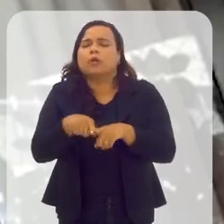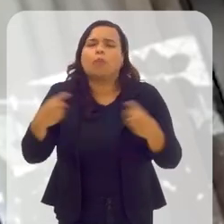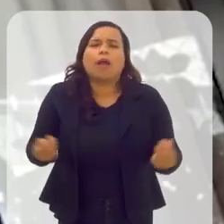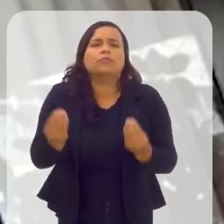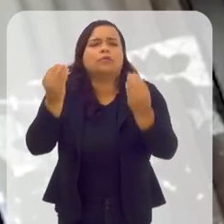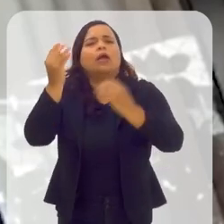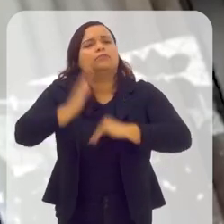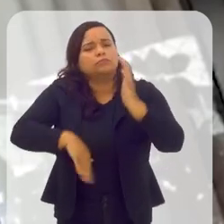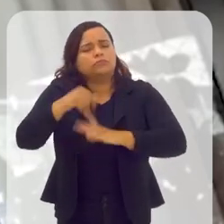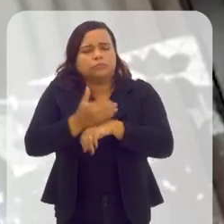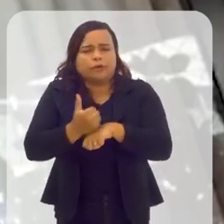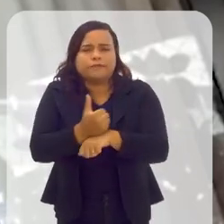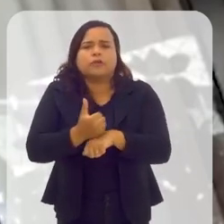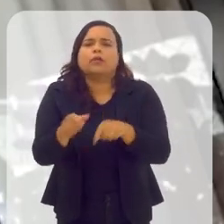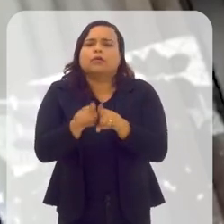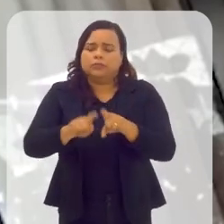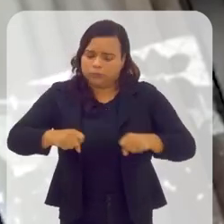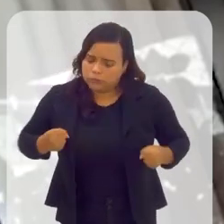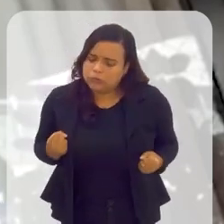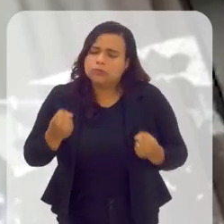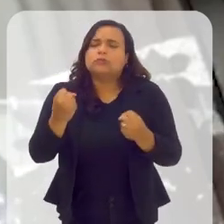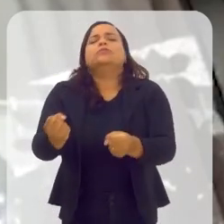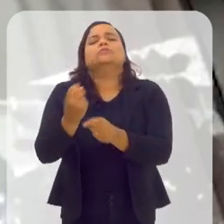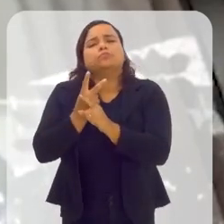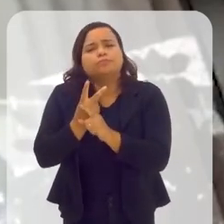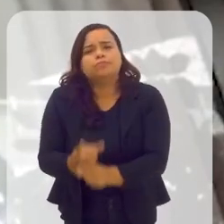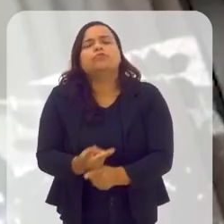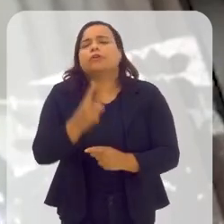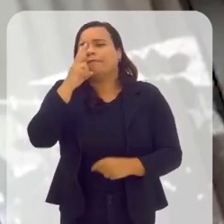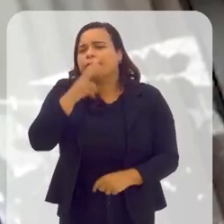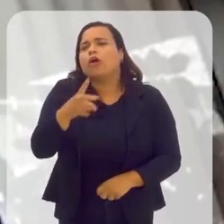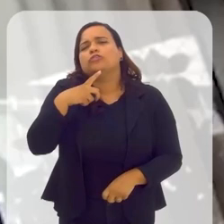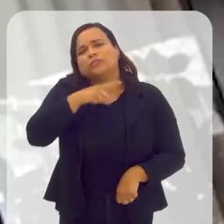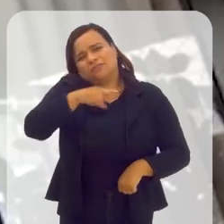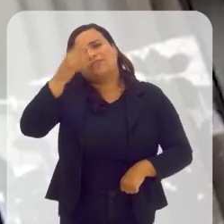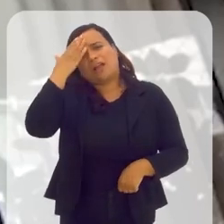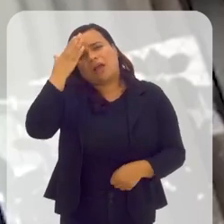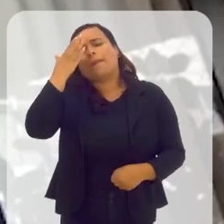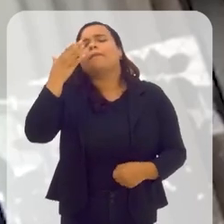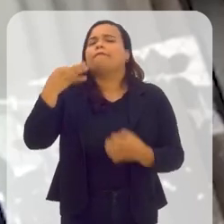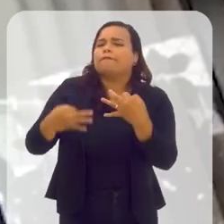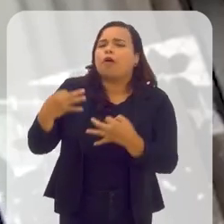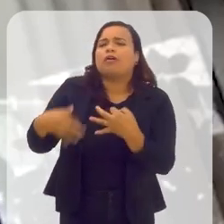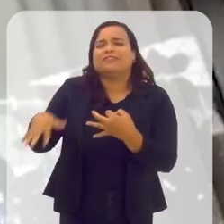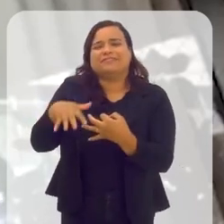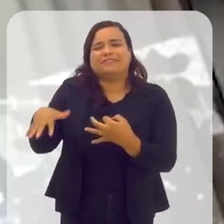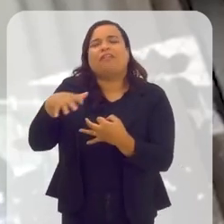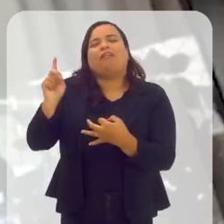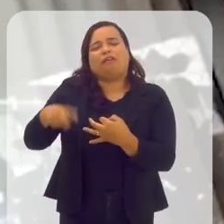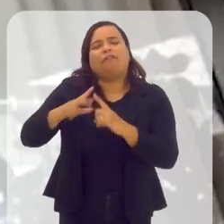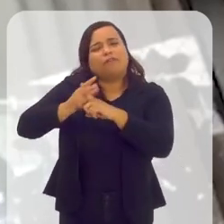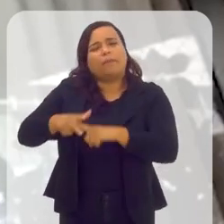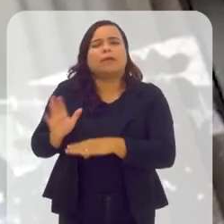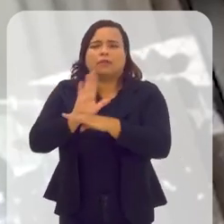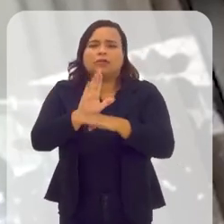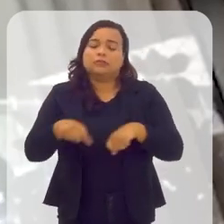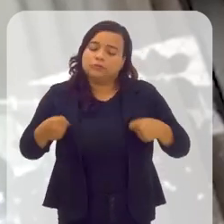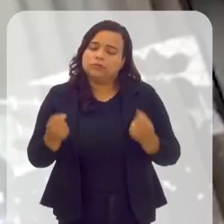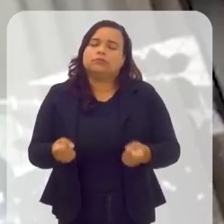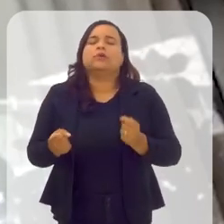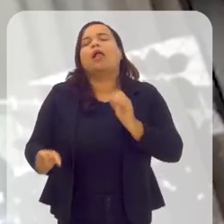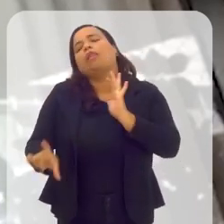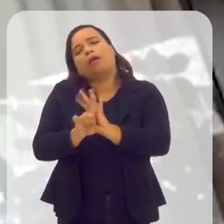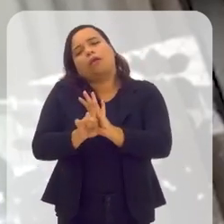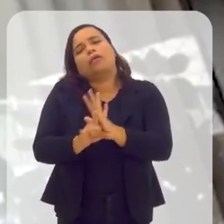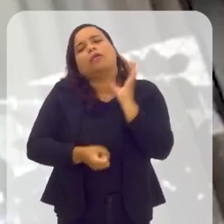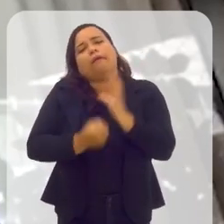qualificação, buscando muito, e você sabe que o Fórum é uma ferramenta para isso, que haja uma legislação